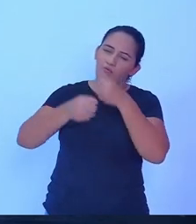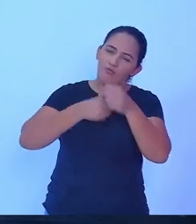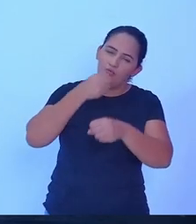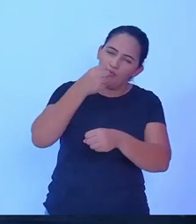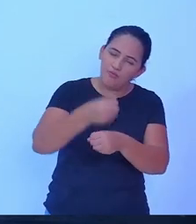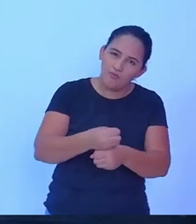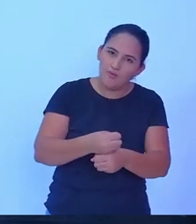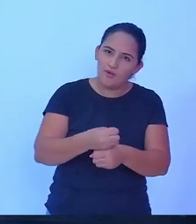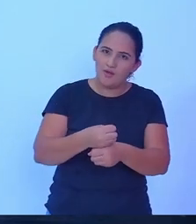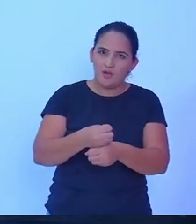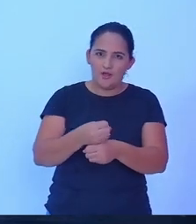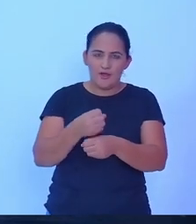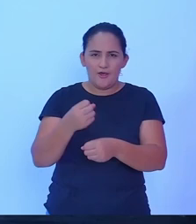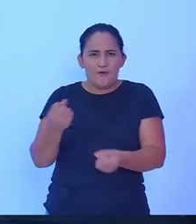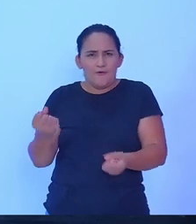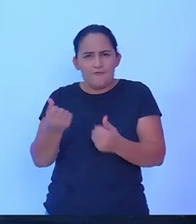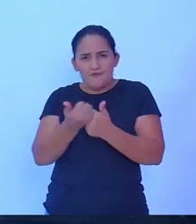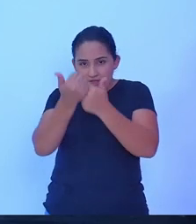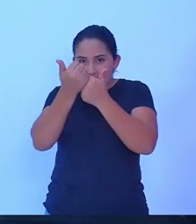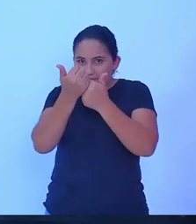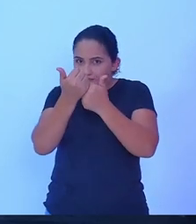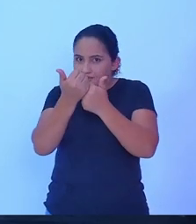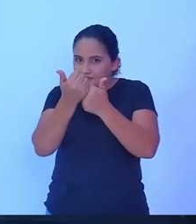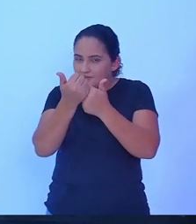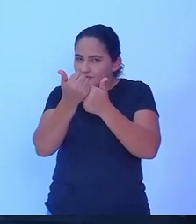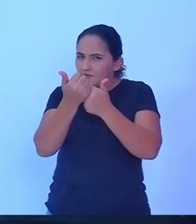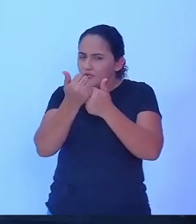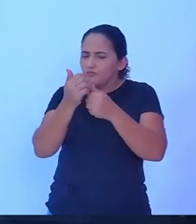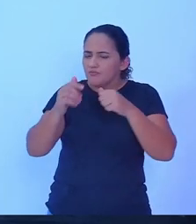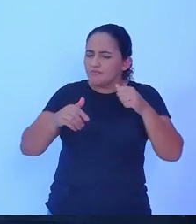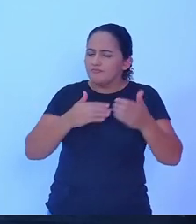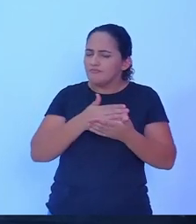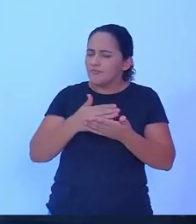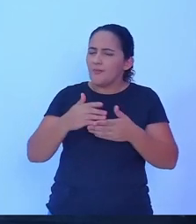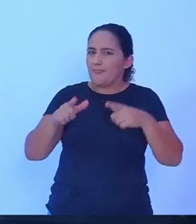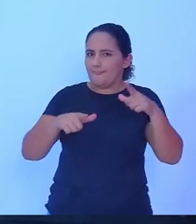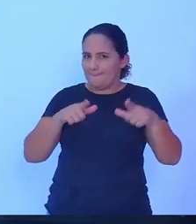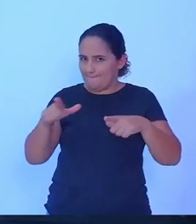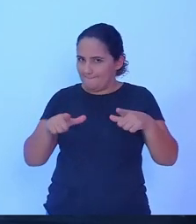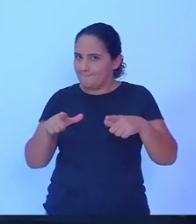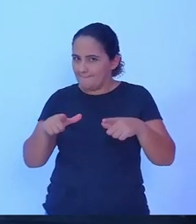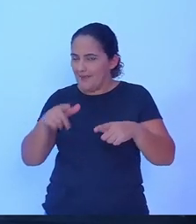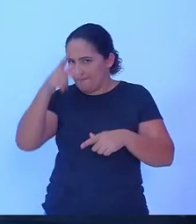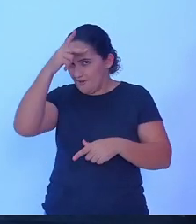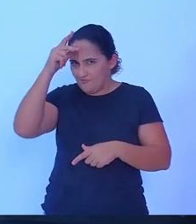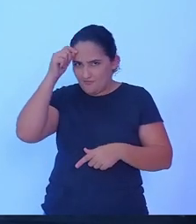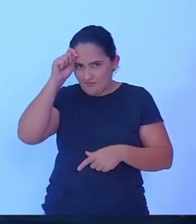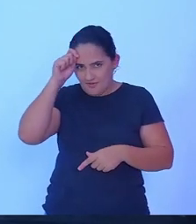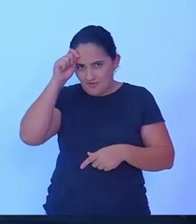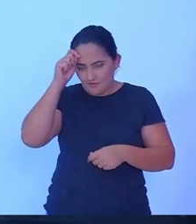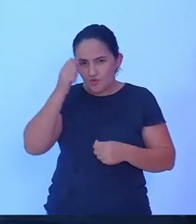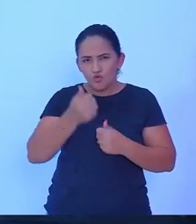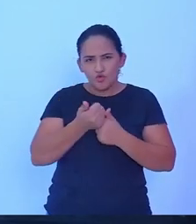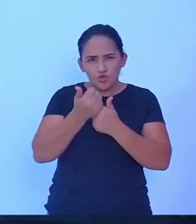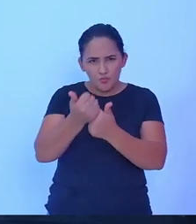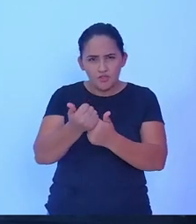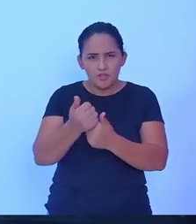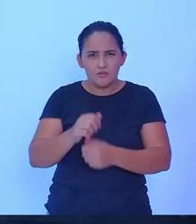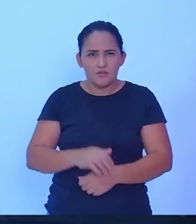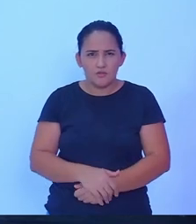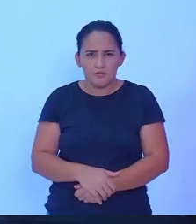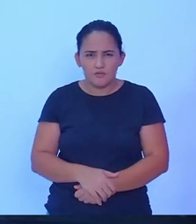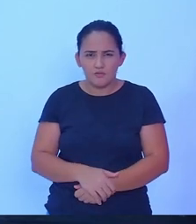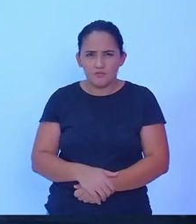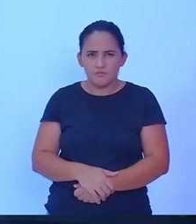oportunidade dos vices assumir. O senhor, como candidato a vice-prefeito, tem intenção ou a sua candidata de